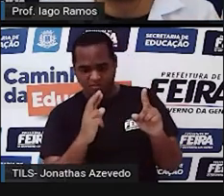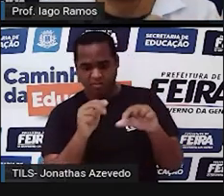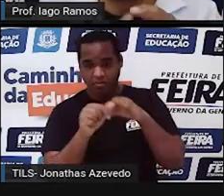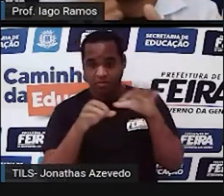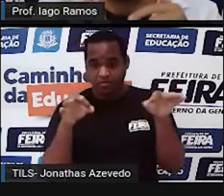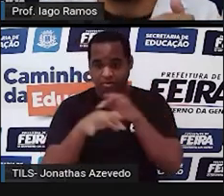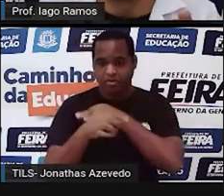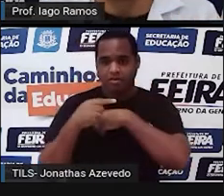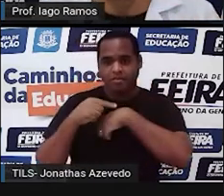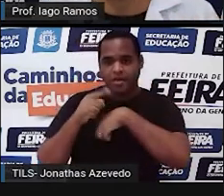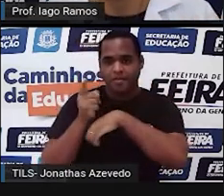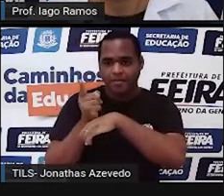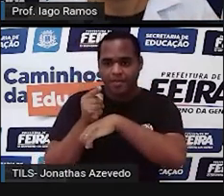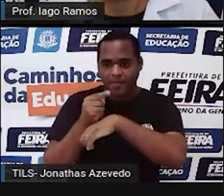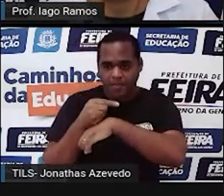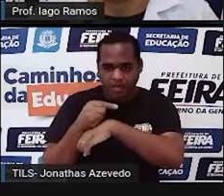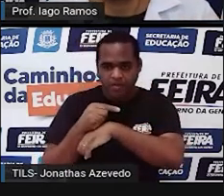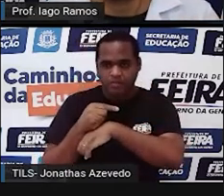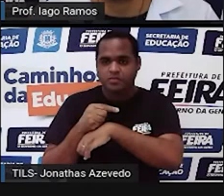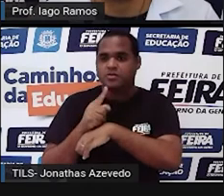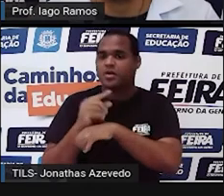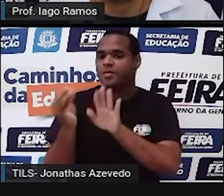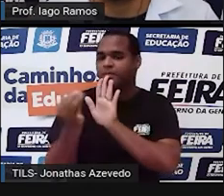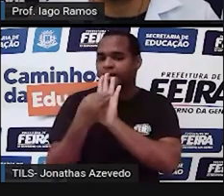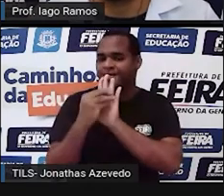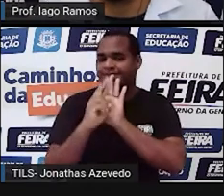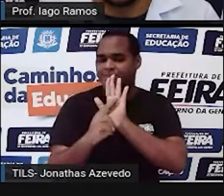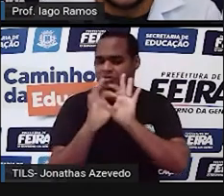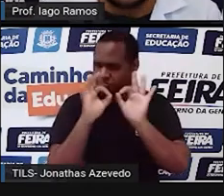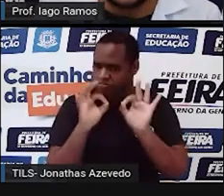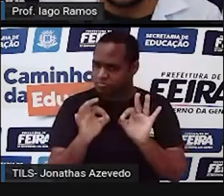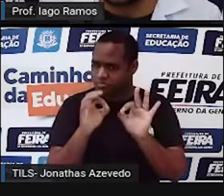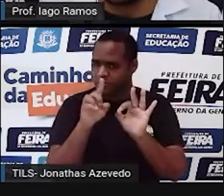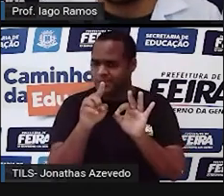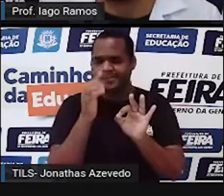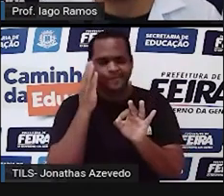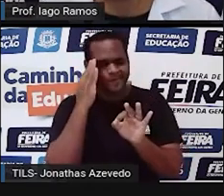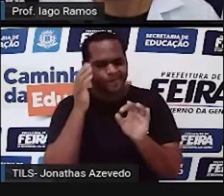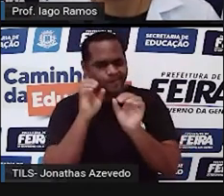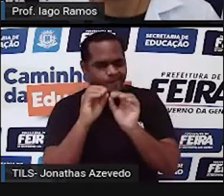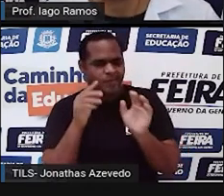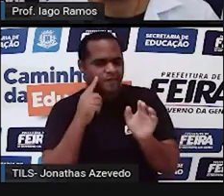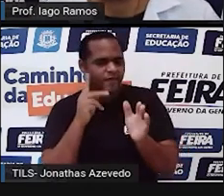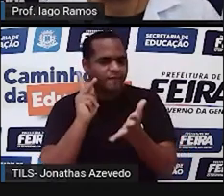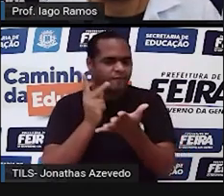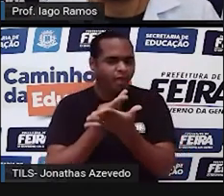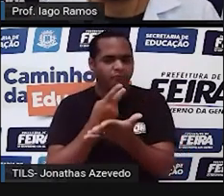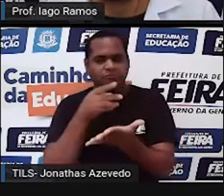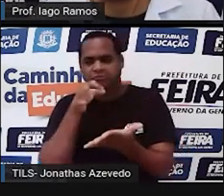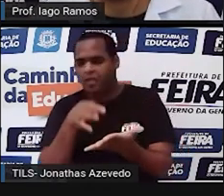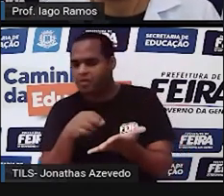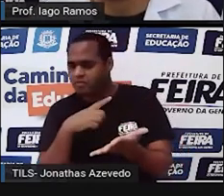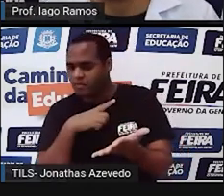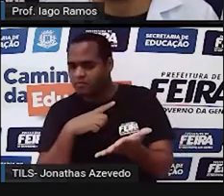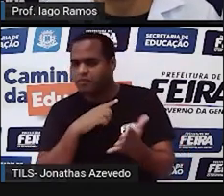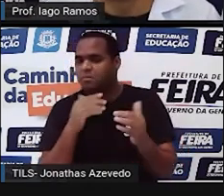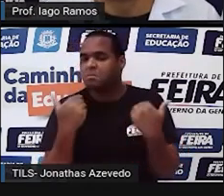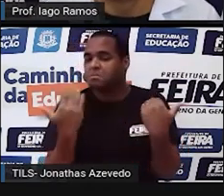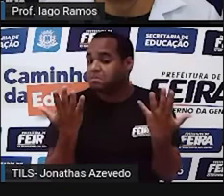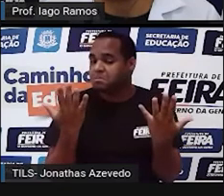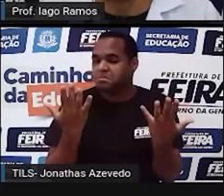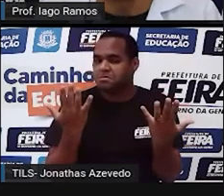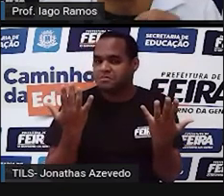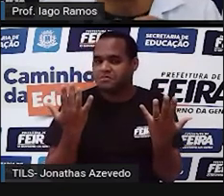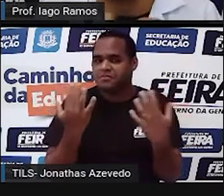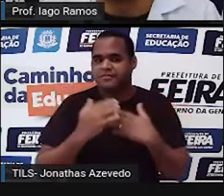reloginho, a gente já coloca qual é a resposta correta para você verificar se a sua estava certinha ou não.